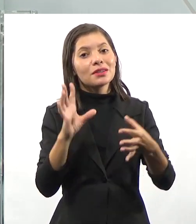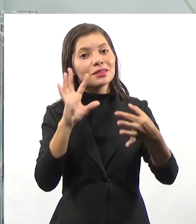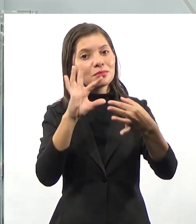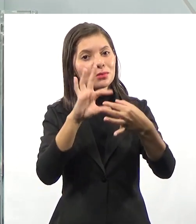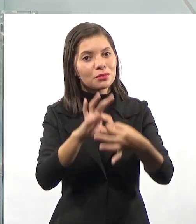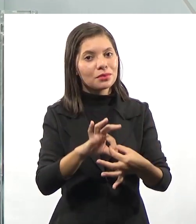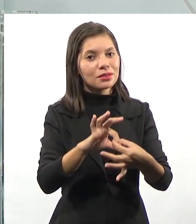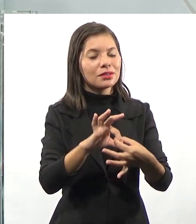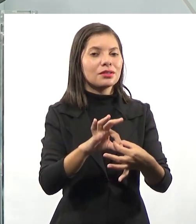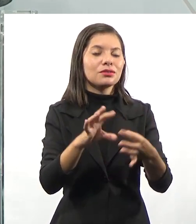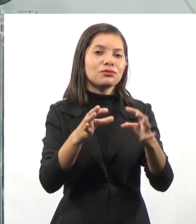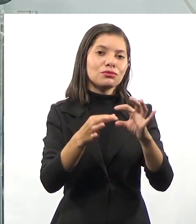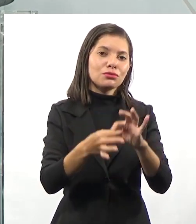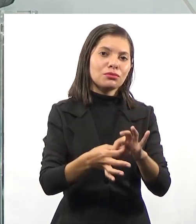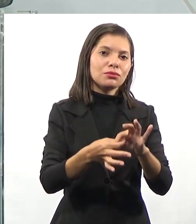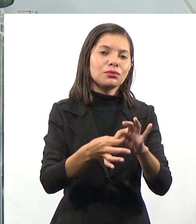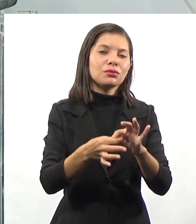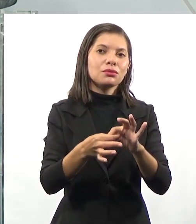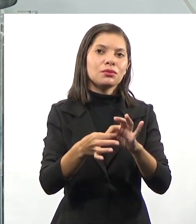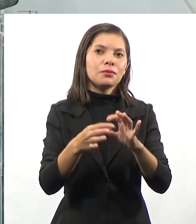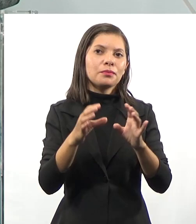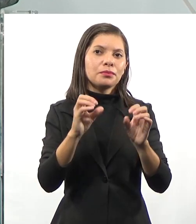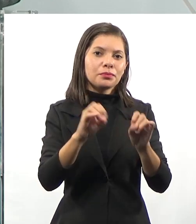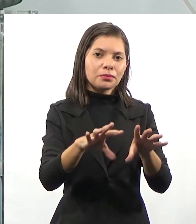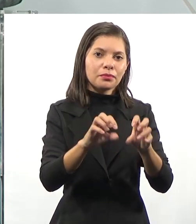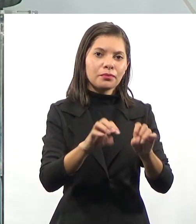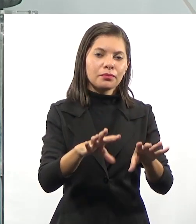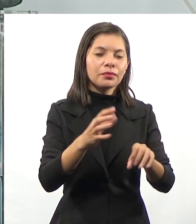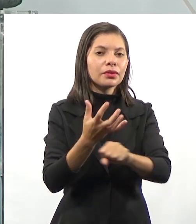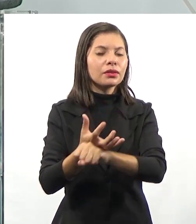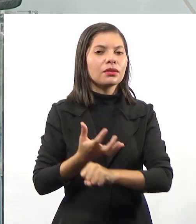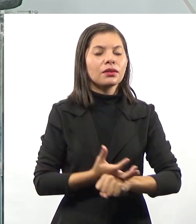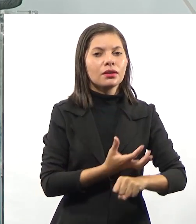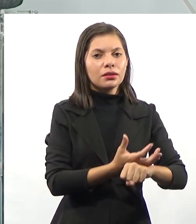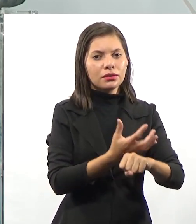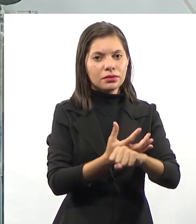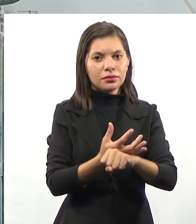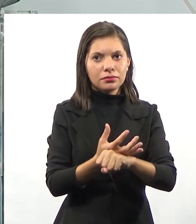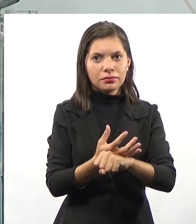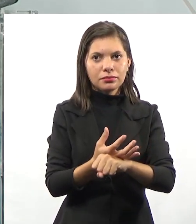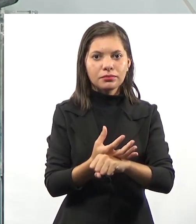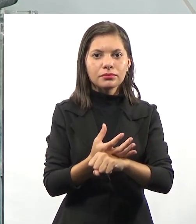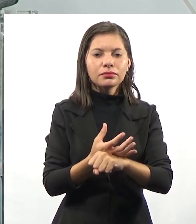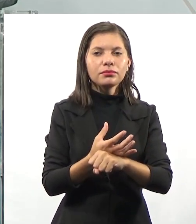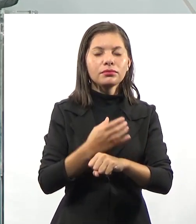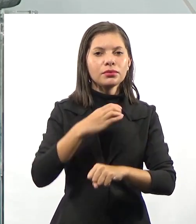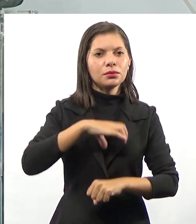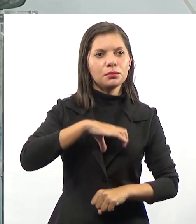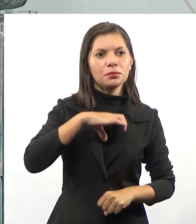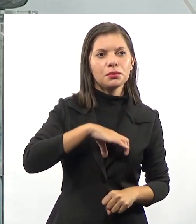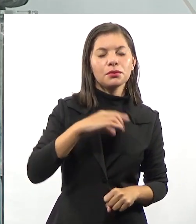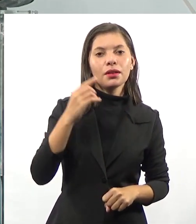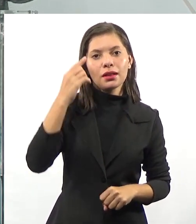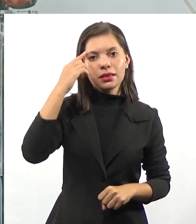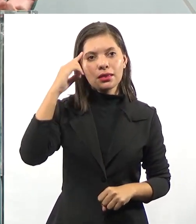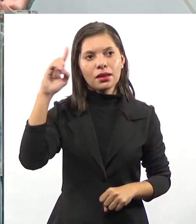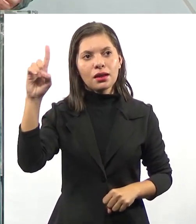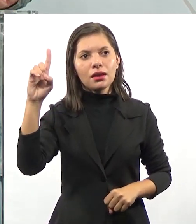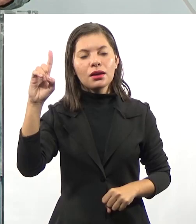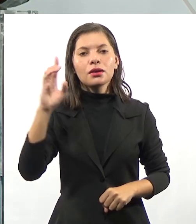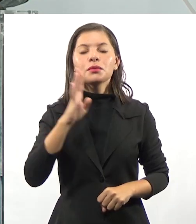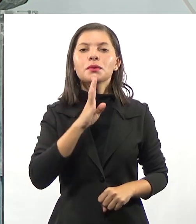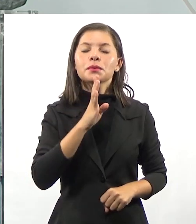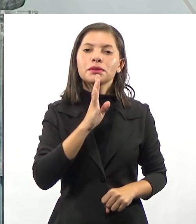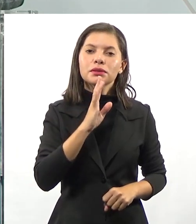trazendo para o contexto educacional na disciplina de português, por exemplo, a ideia de usar o Word não é conhecer a